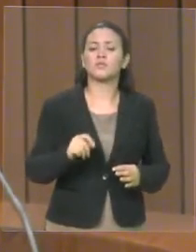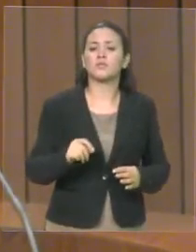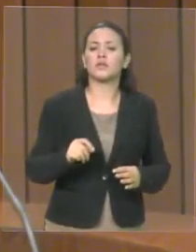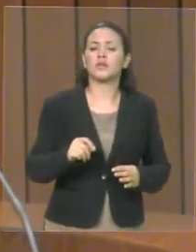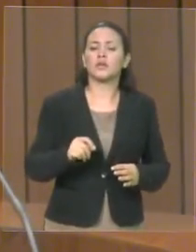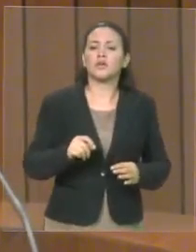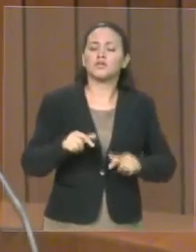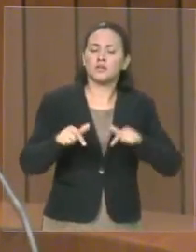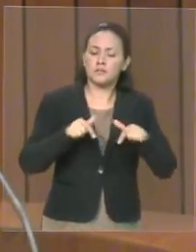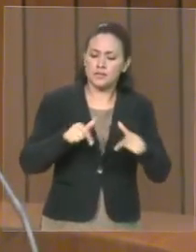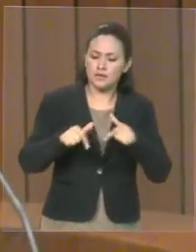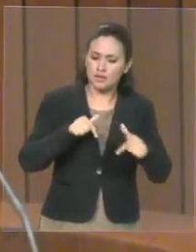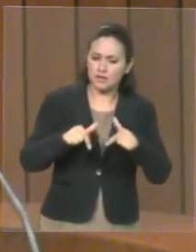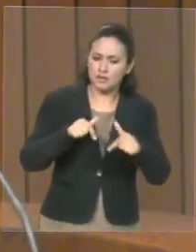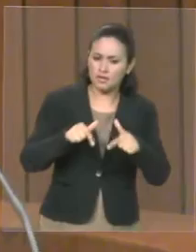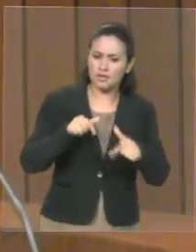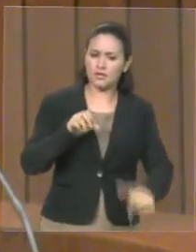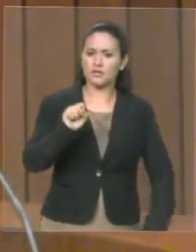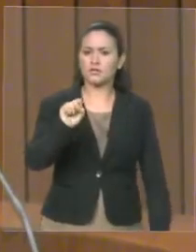Frota ao Sampaio Corrêa.